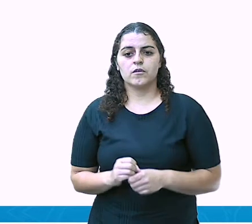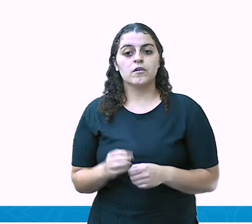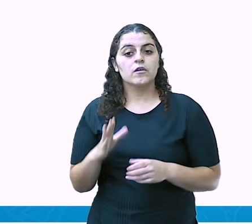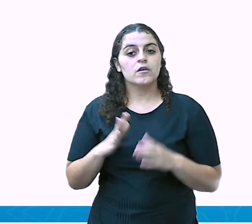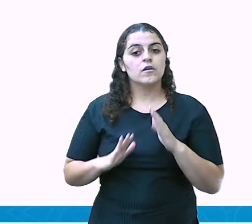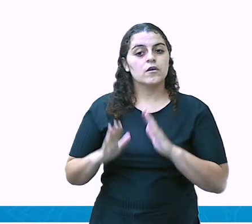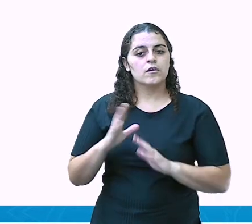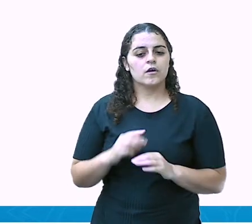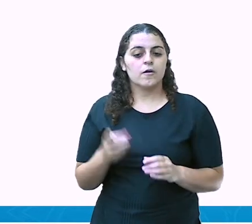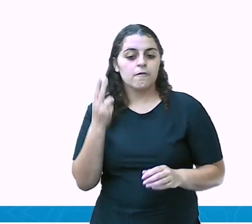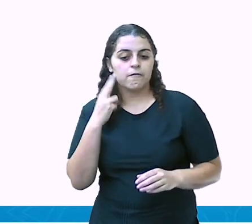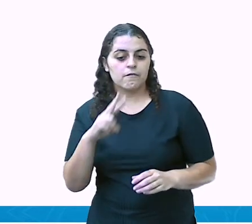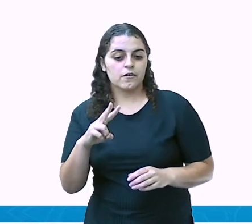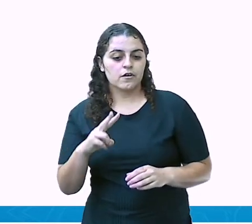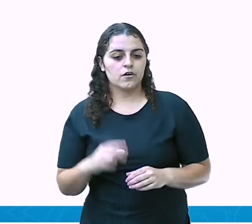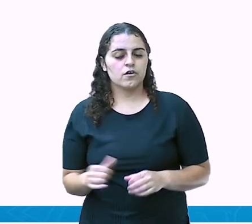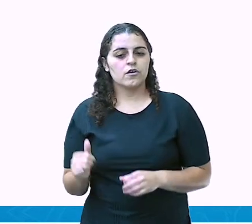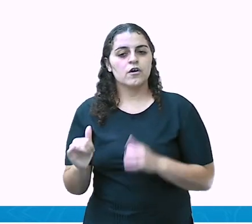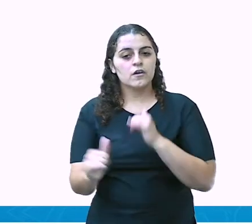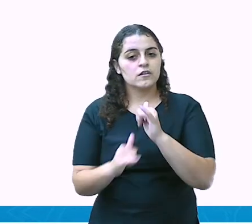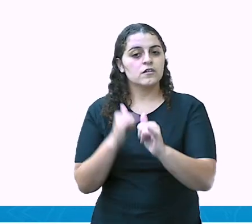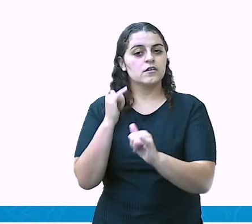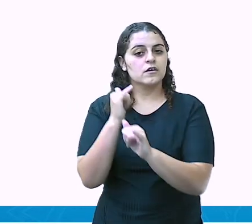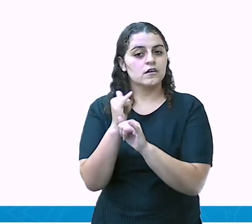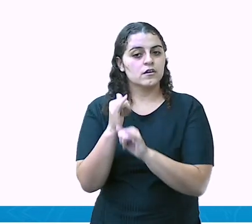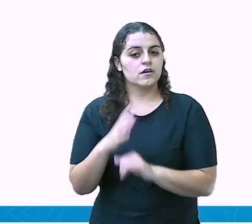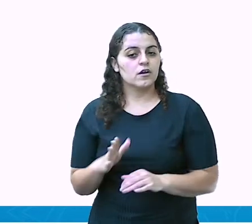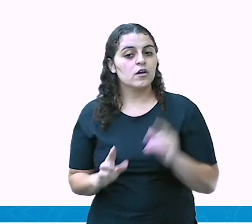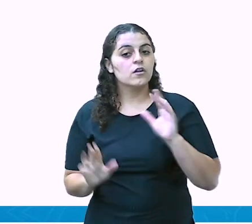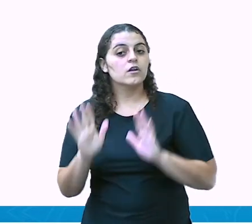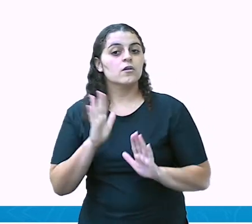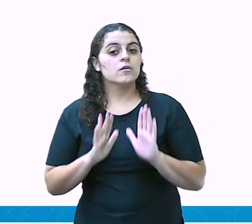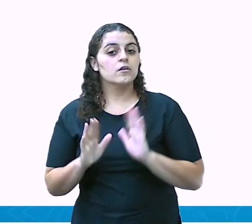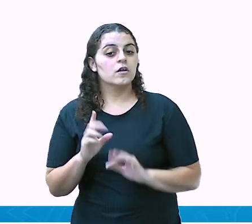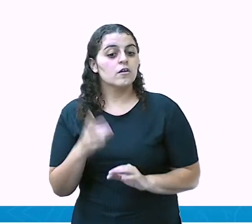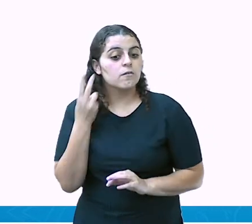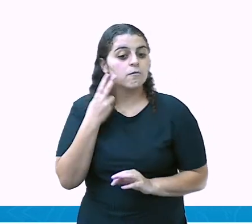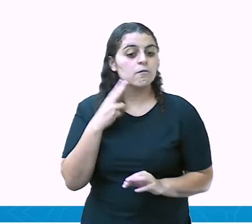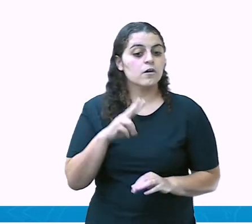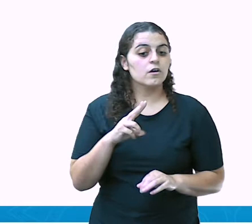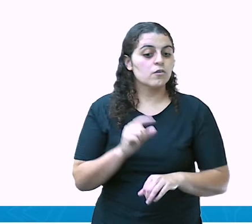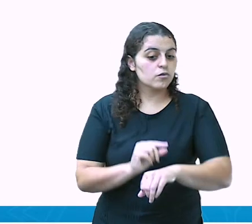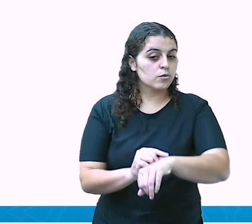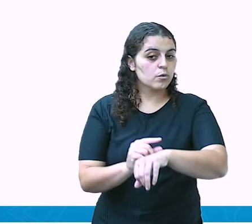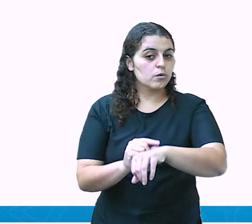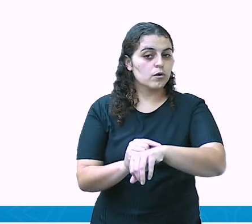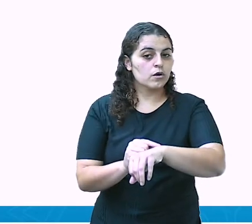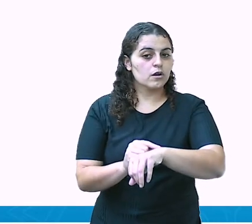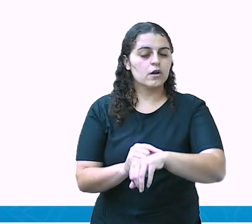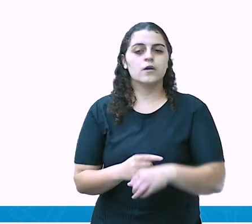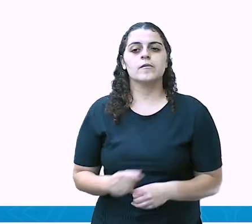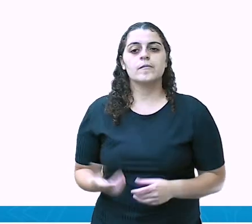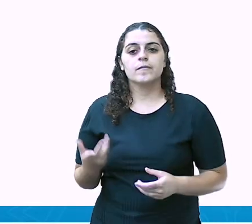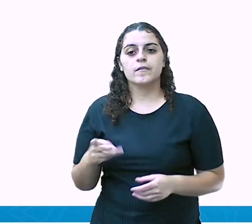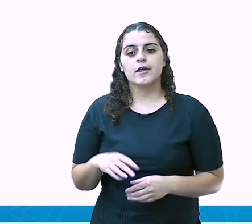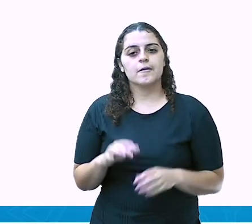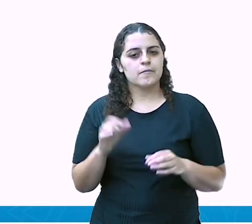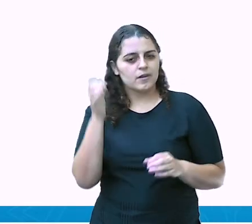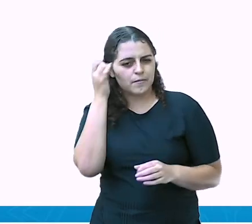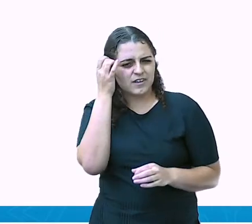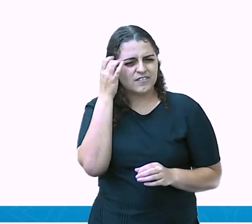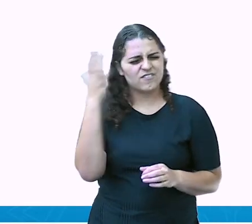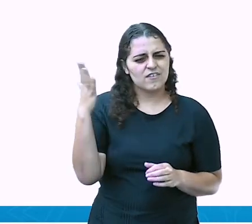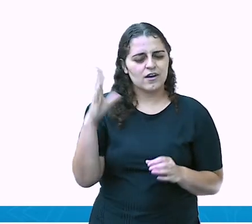interações virtuais, cresceu, começou a ir para as mídias sociais, controle isso. mais fácil teclar do que falar,